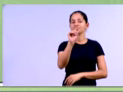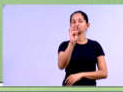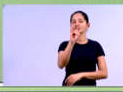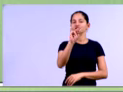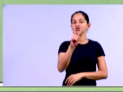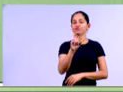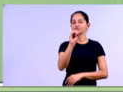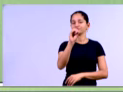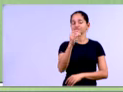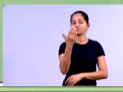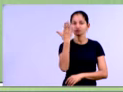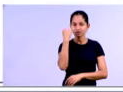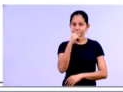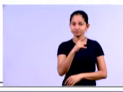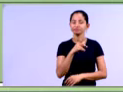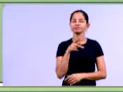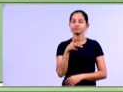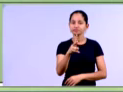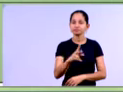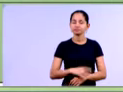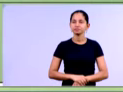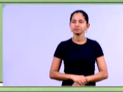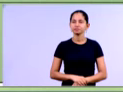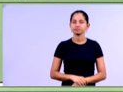ok? Vamos adiante.